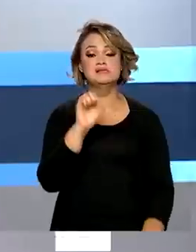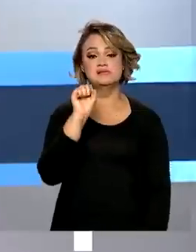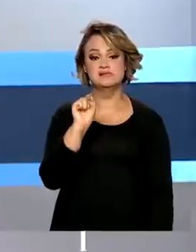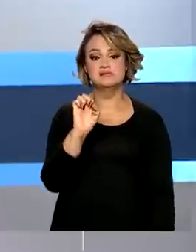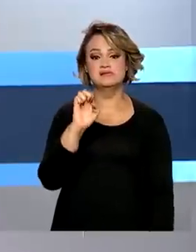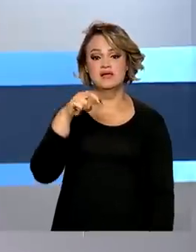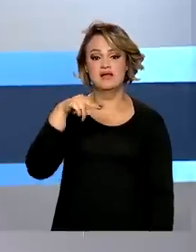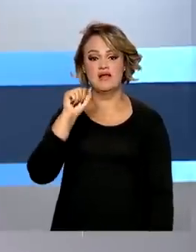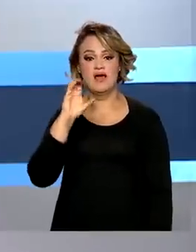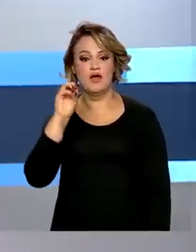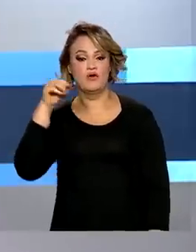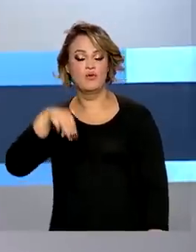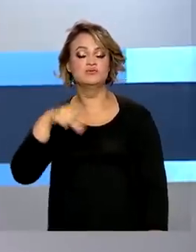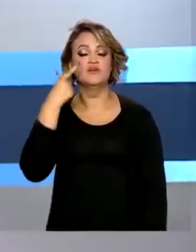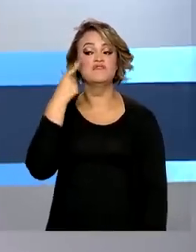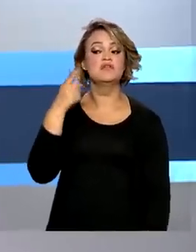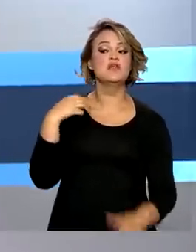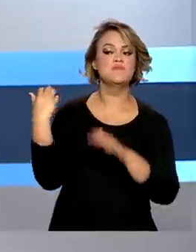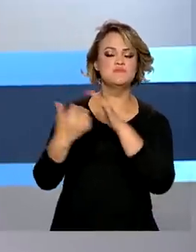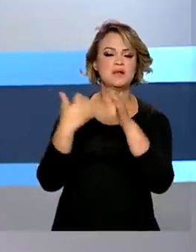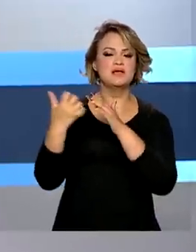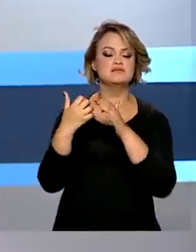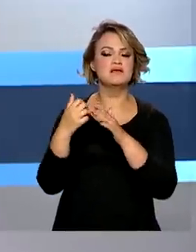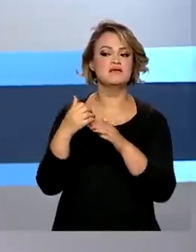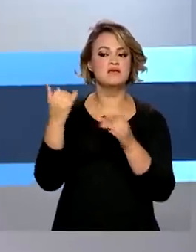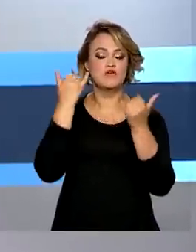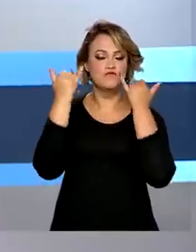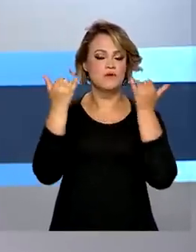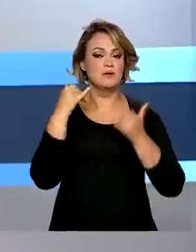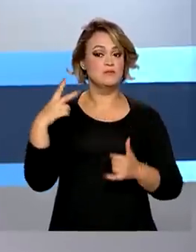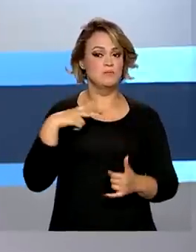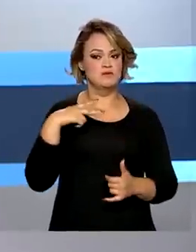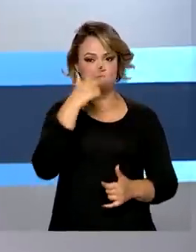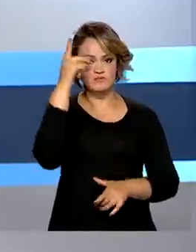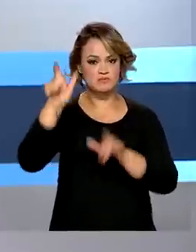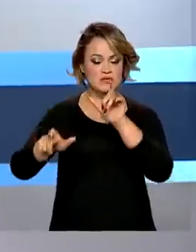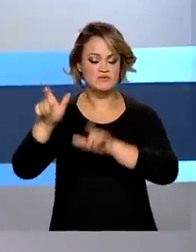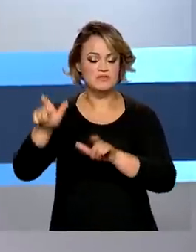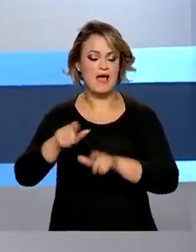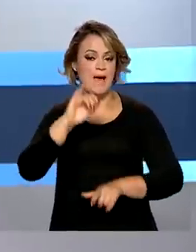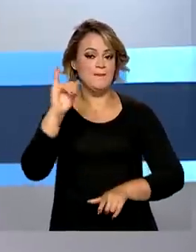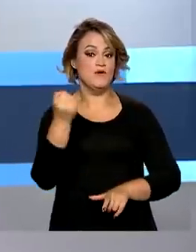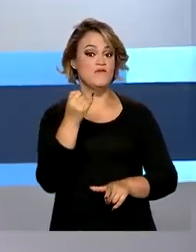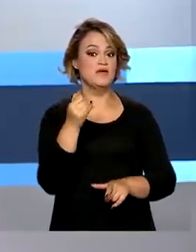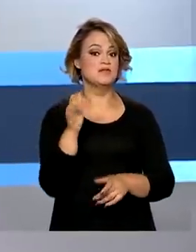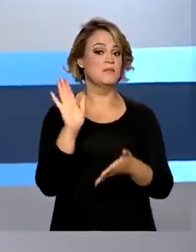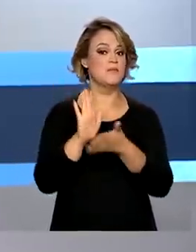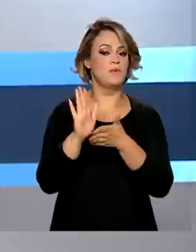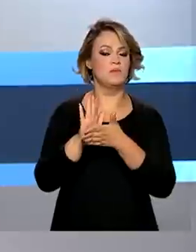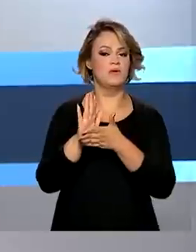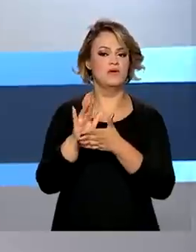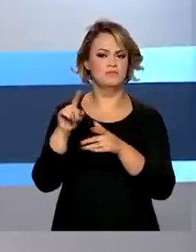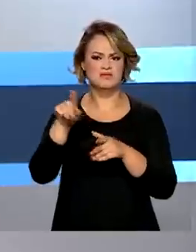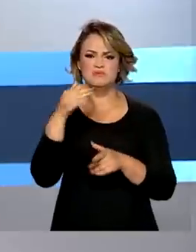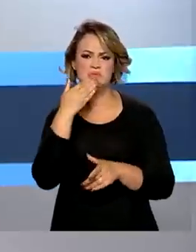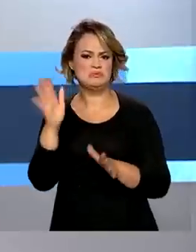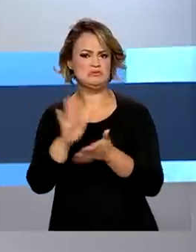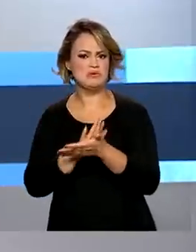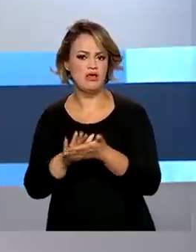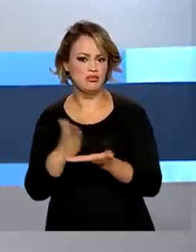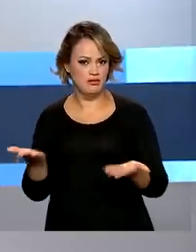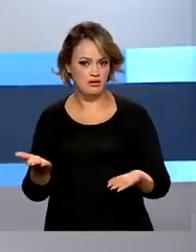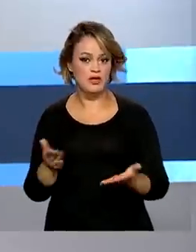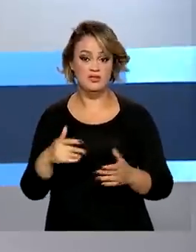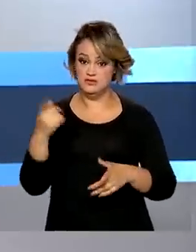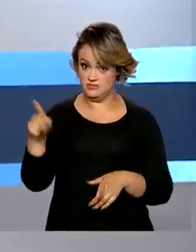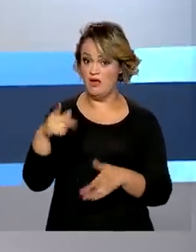também está de olho nas empresas que usam dados pessoais dos consumidores e que oferecem serviços sem autorização. Essa